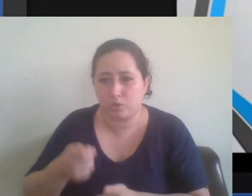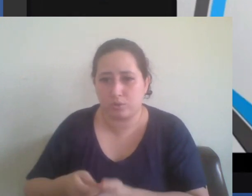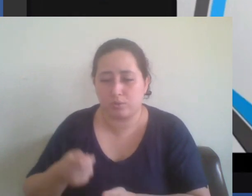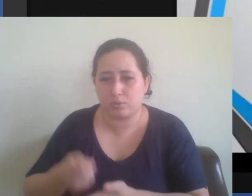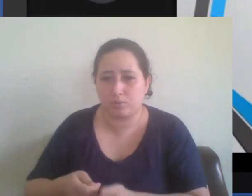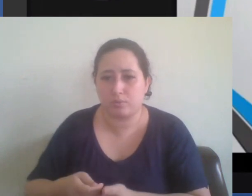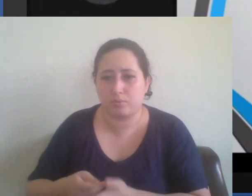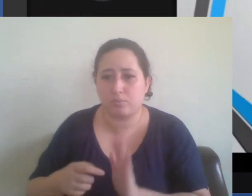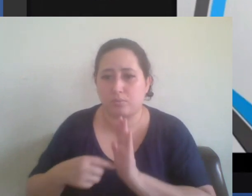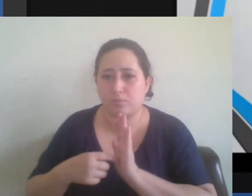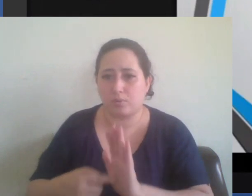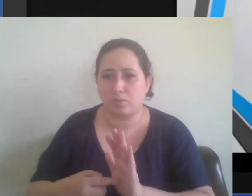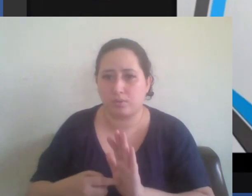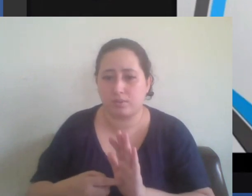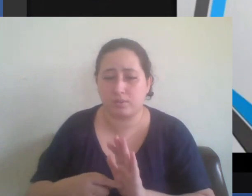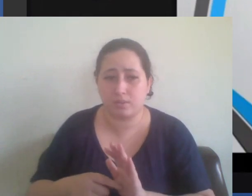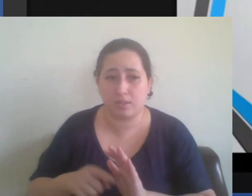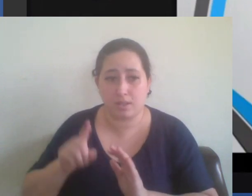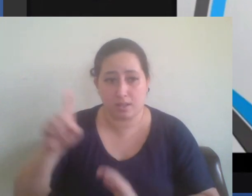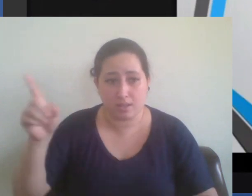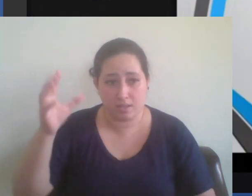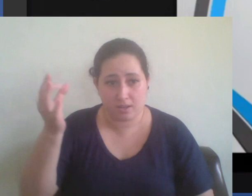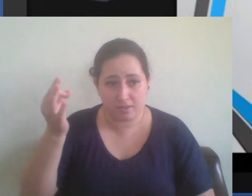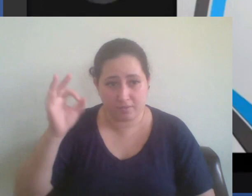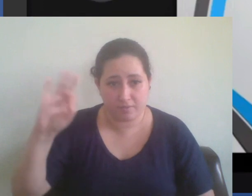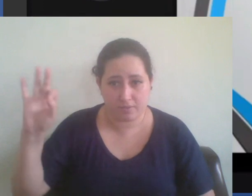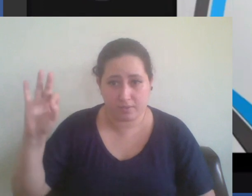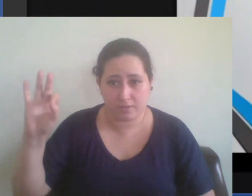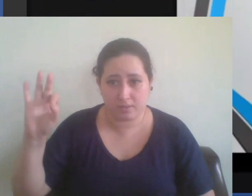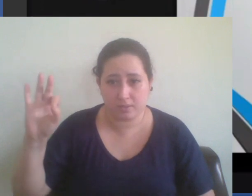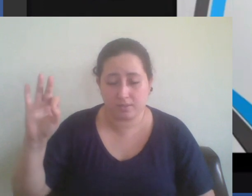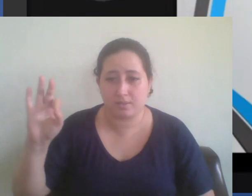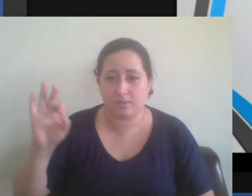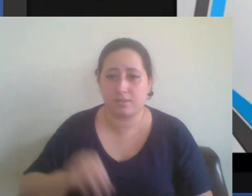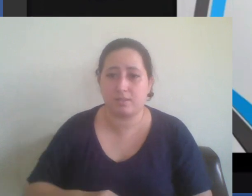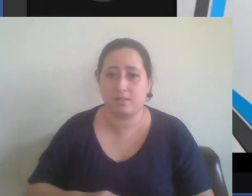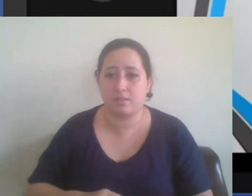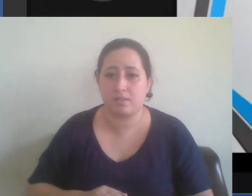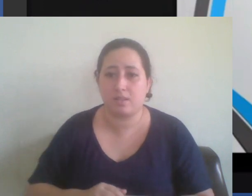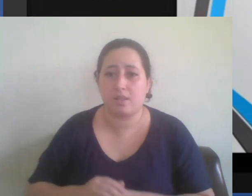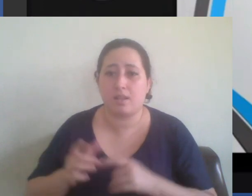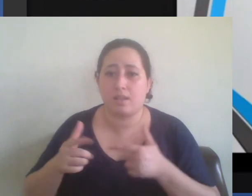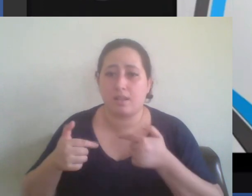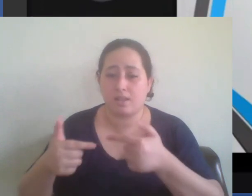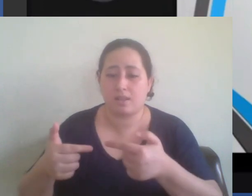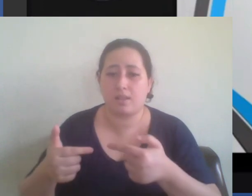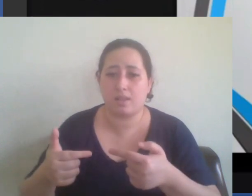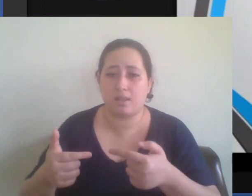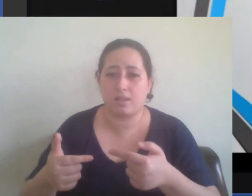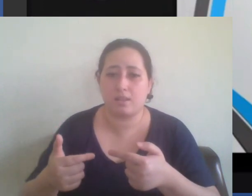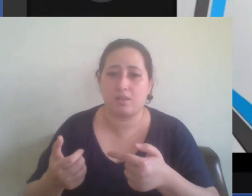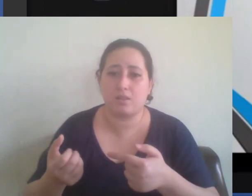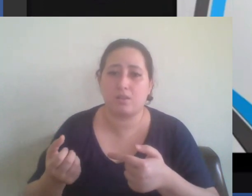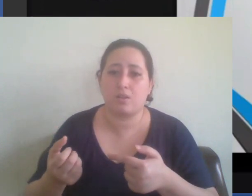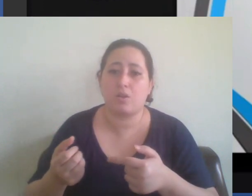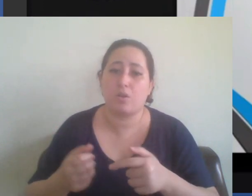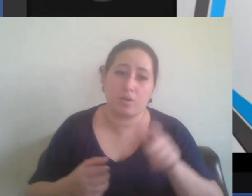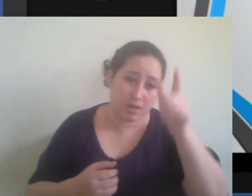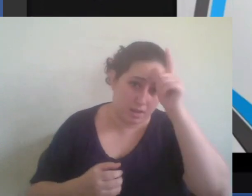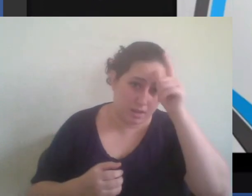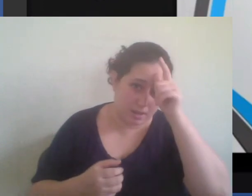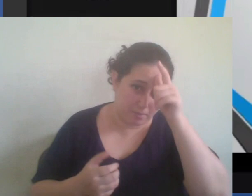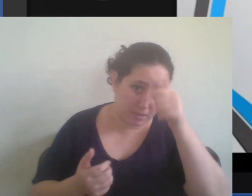é que a França a maior parte do conflito ou ela esteve do lado da Alemanha